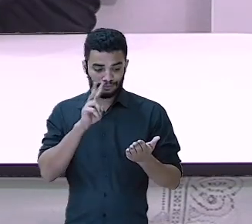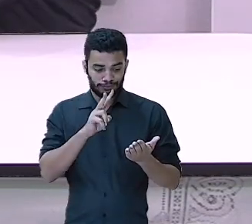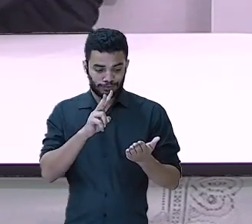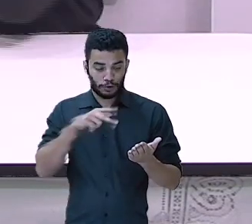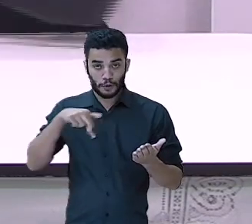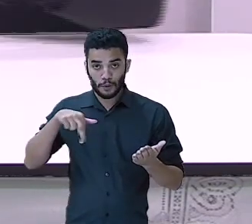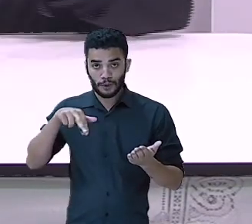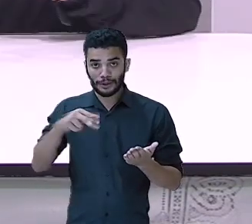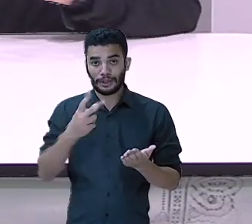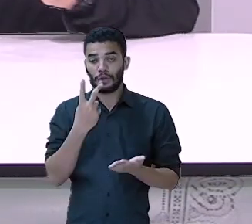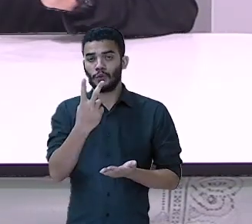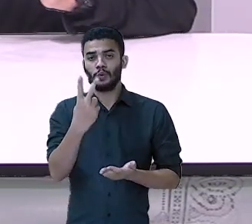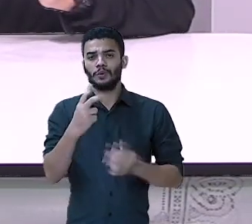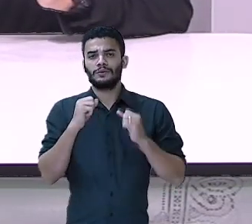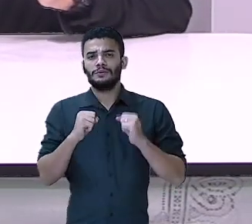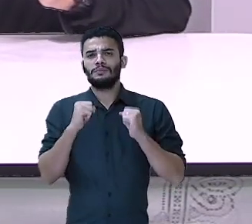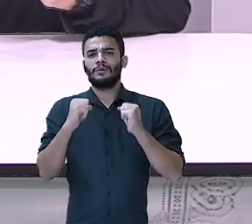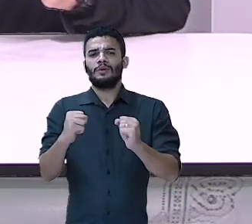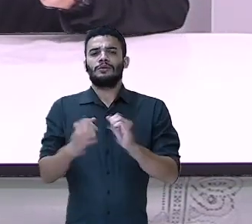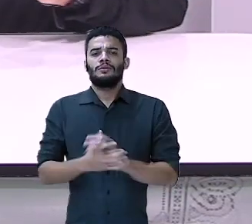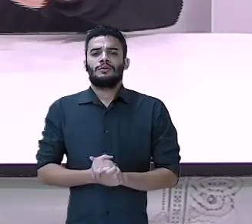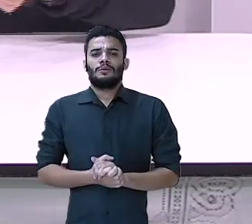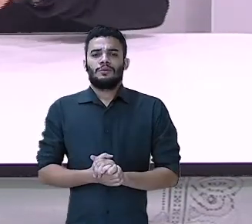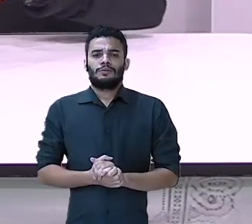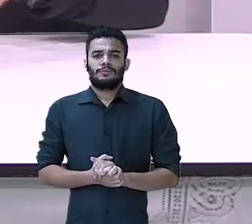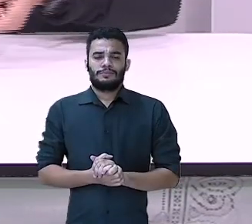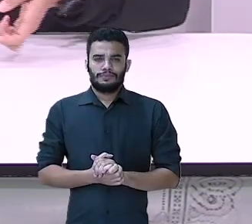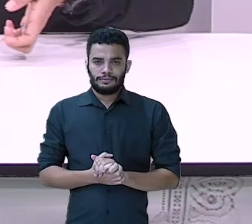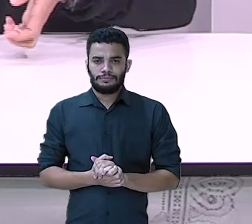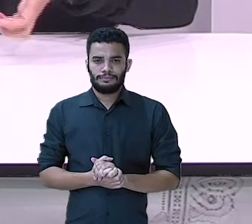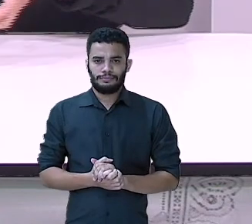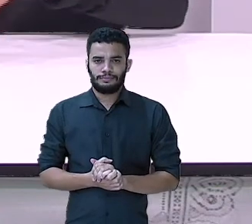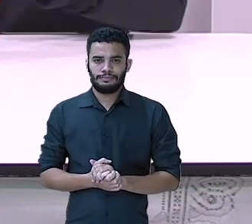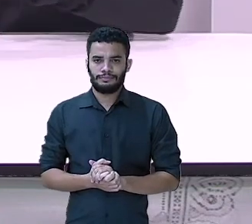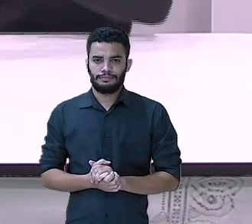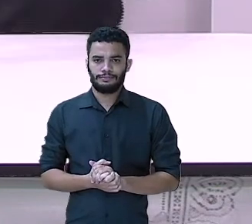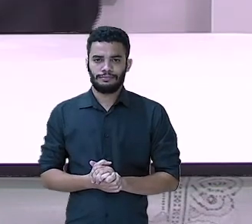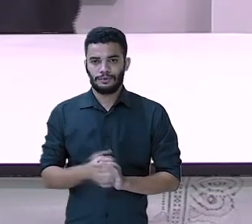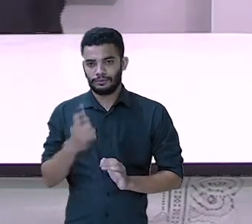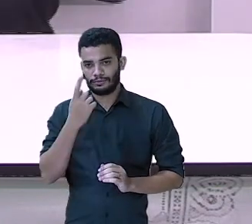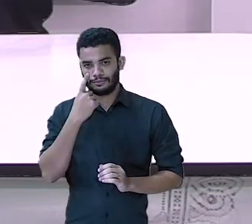casas. Uma, duas. Pessoal,